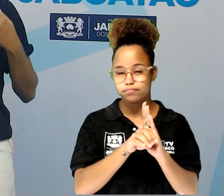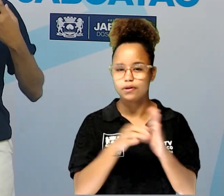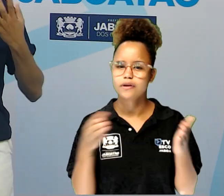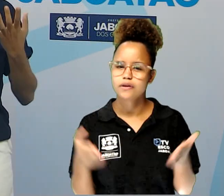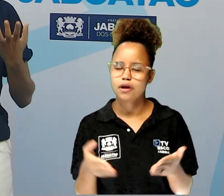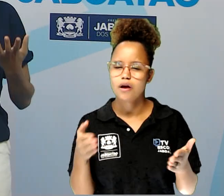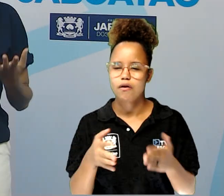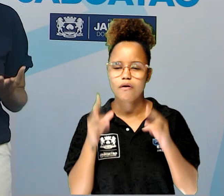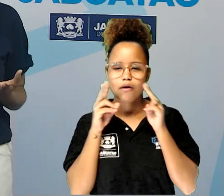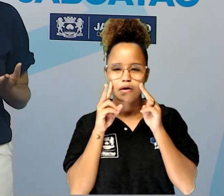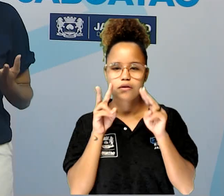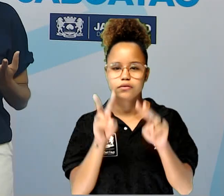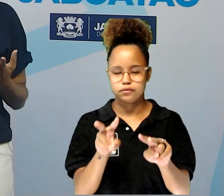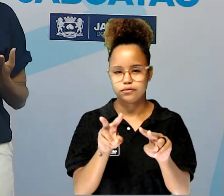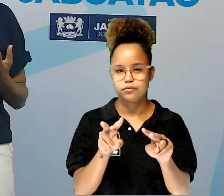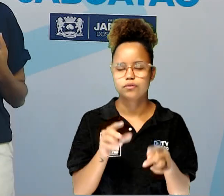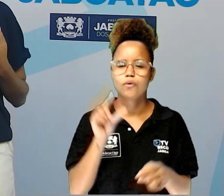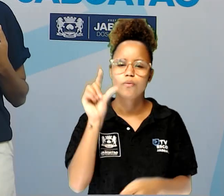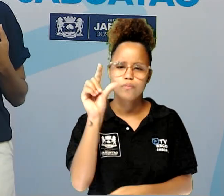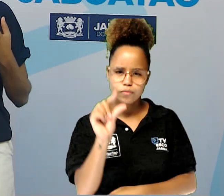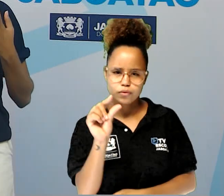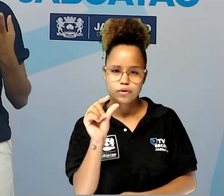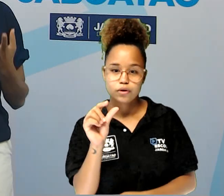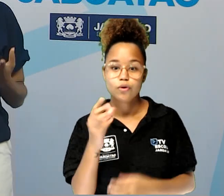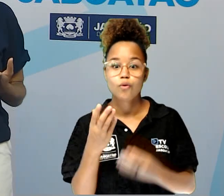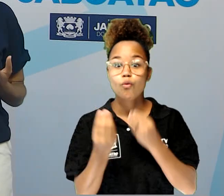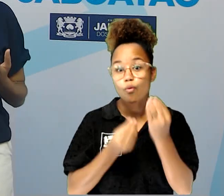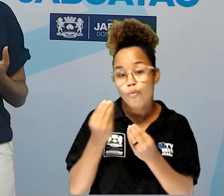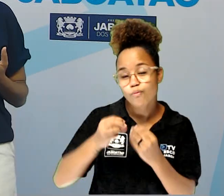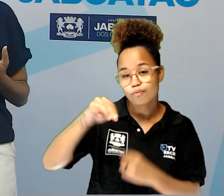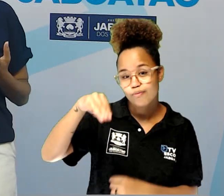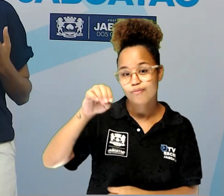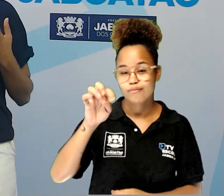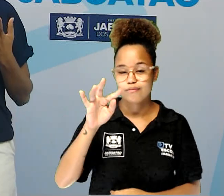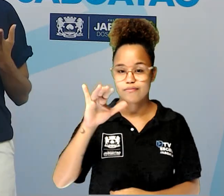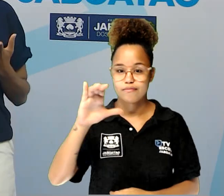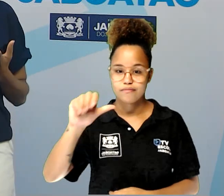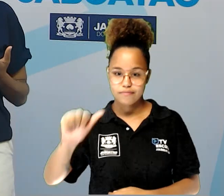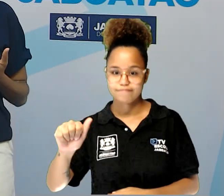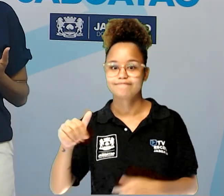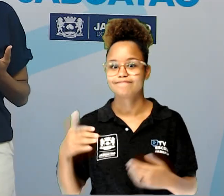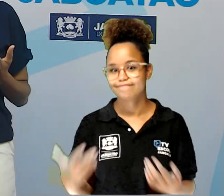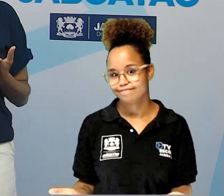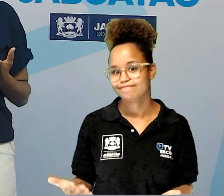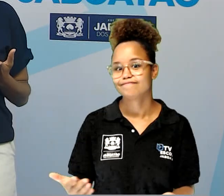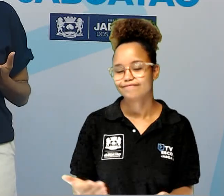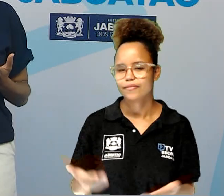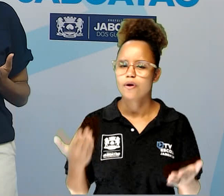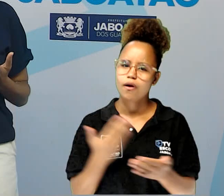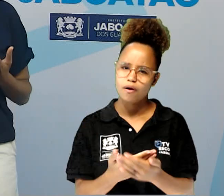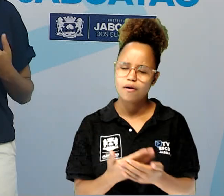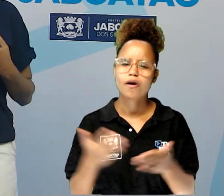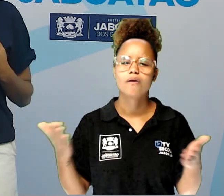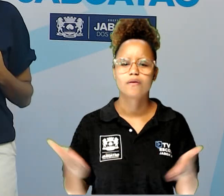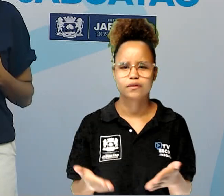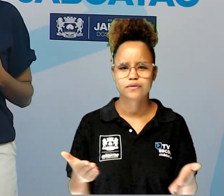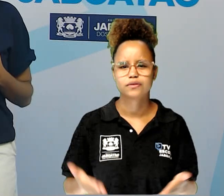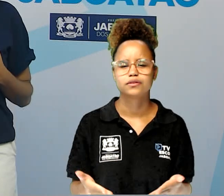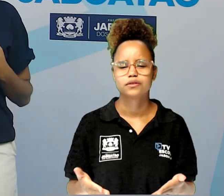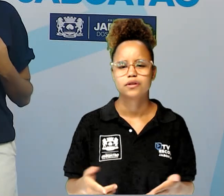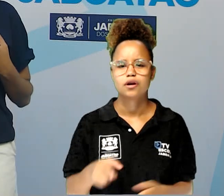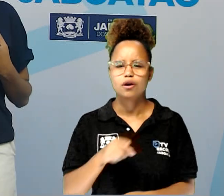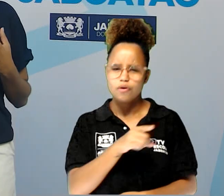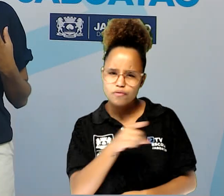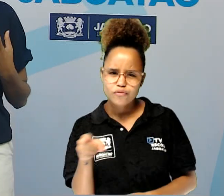assistiu um pouco dessa métrica, né? Nessa nossa aula de hoje, será que